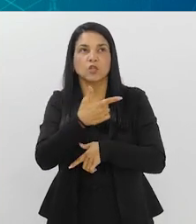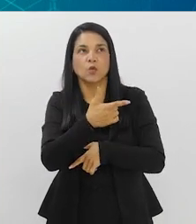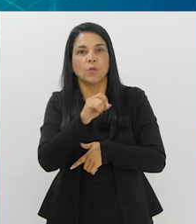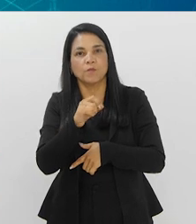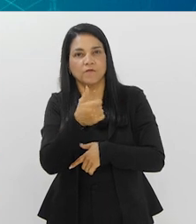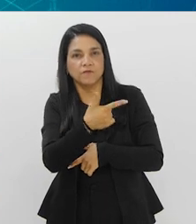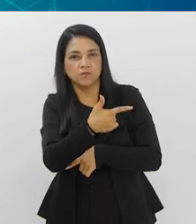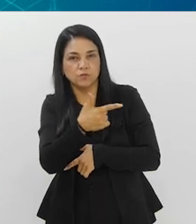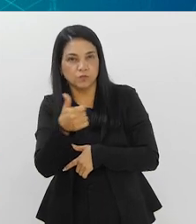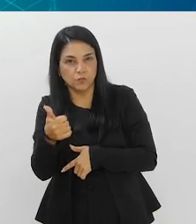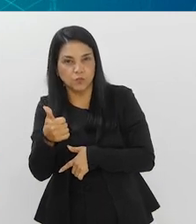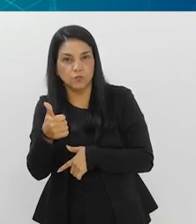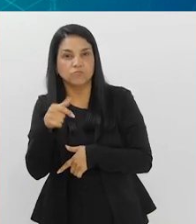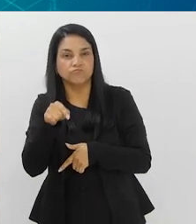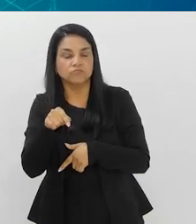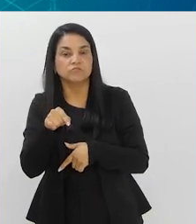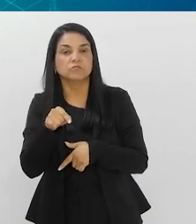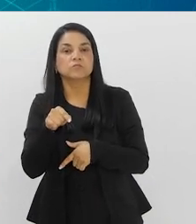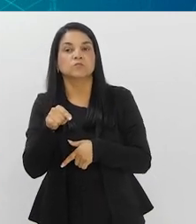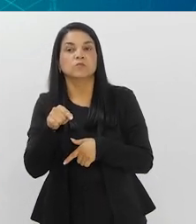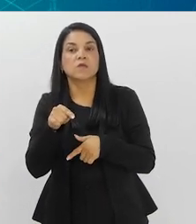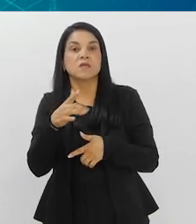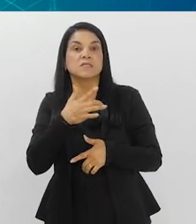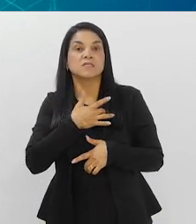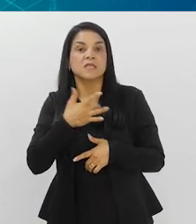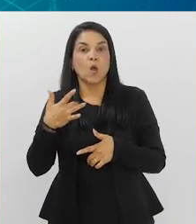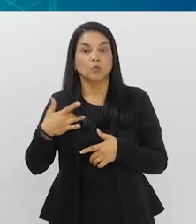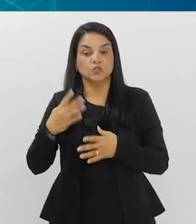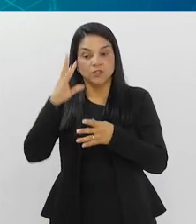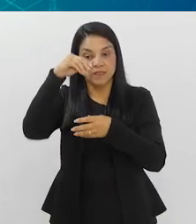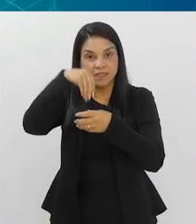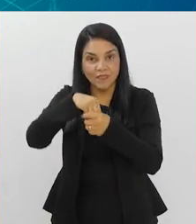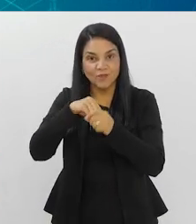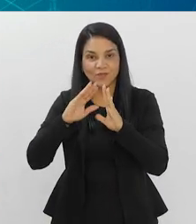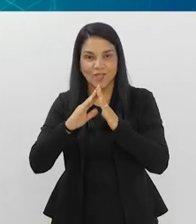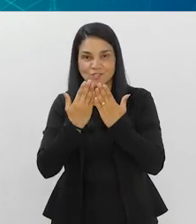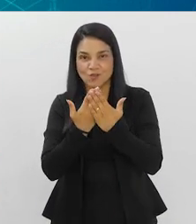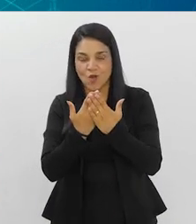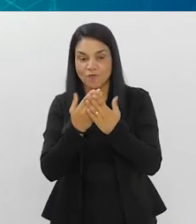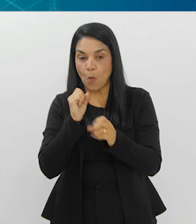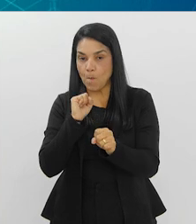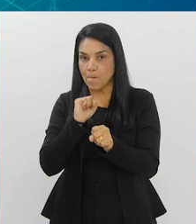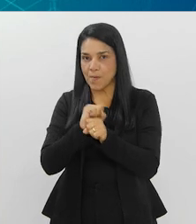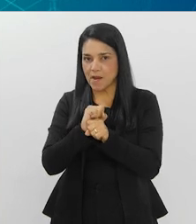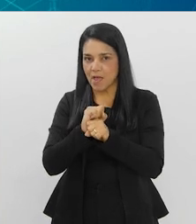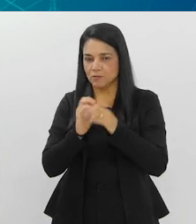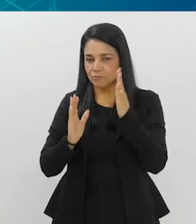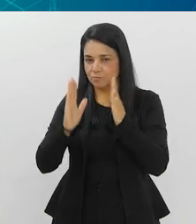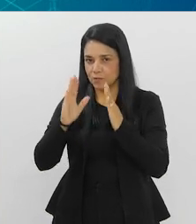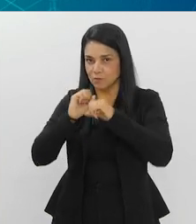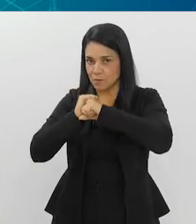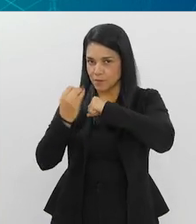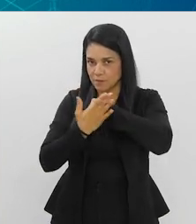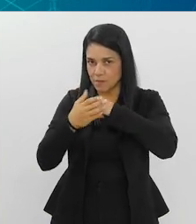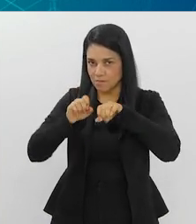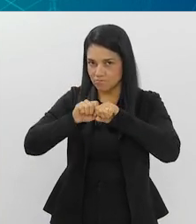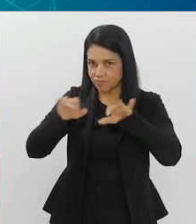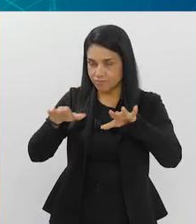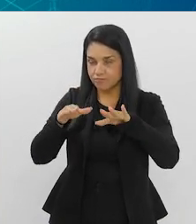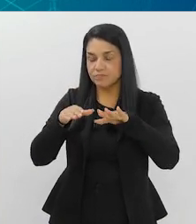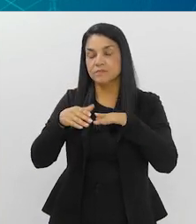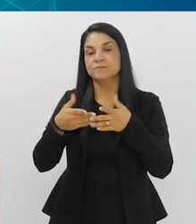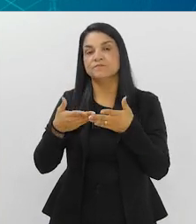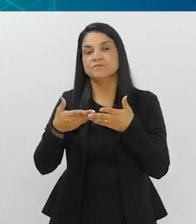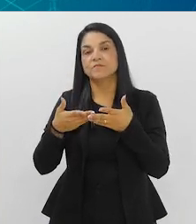colocar aí 2021, quando nós reativamos o saúde na escola. Ele ficou parado nesse período de